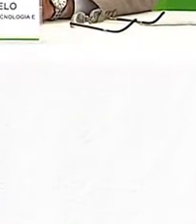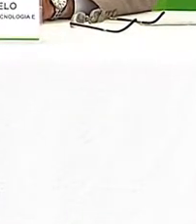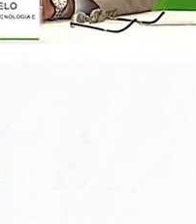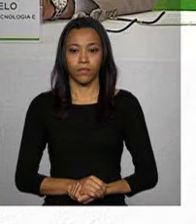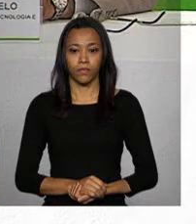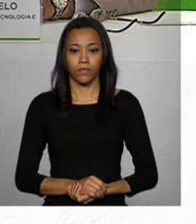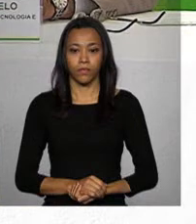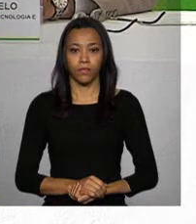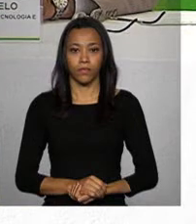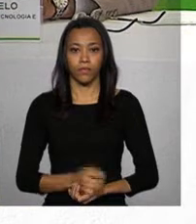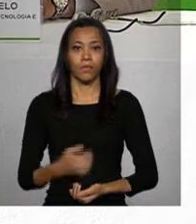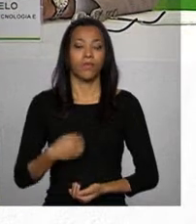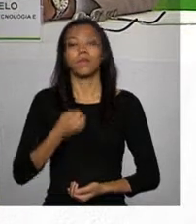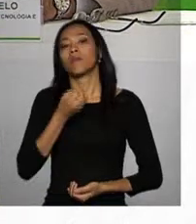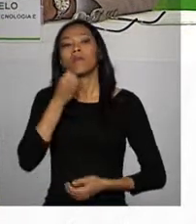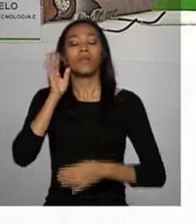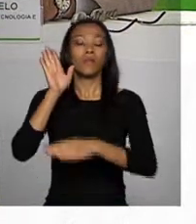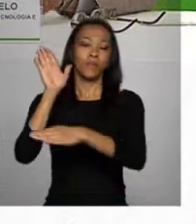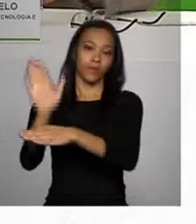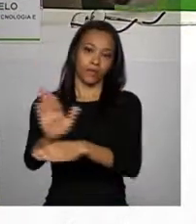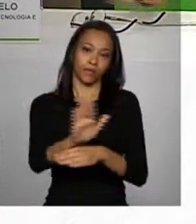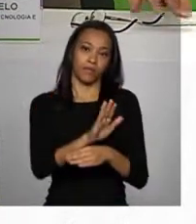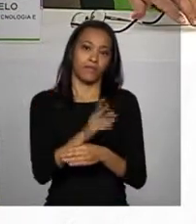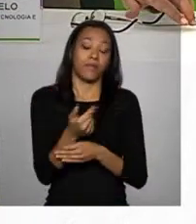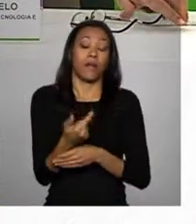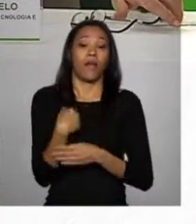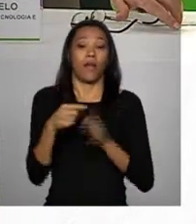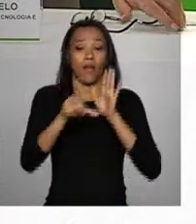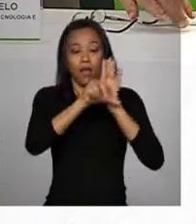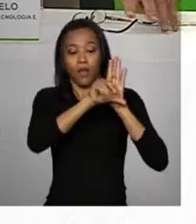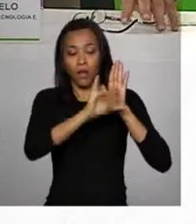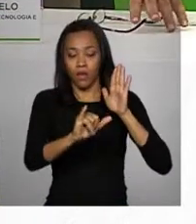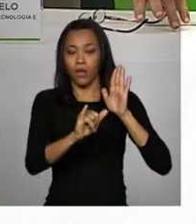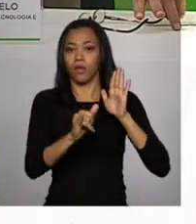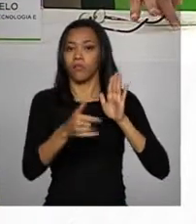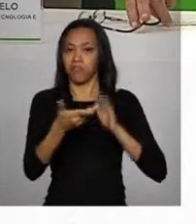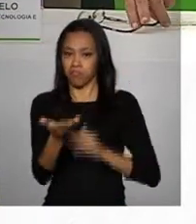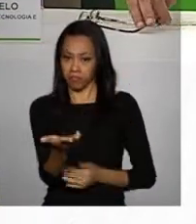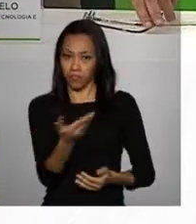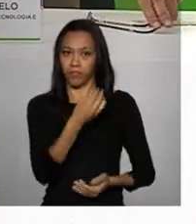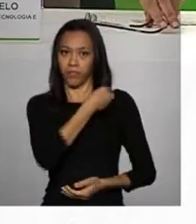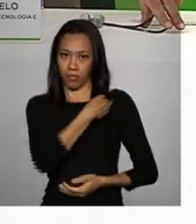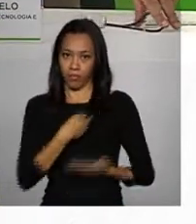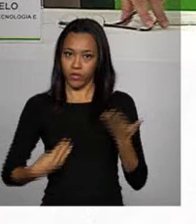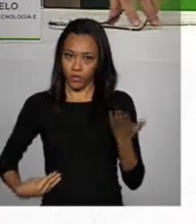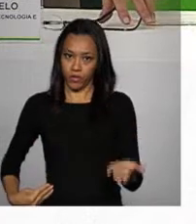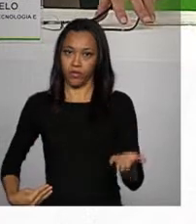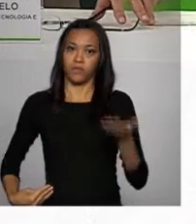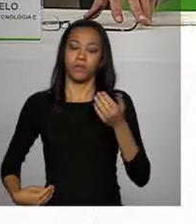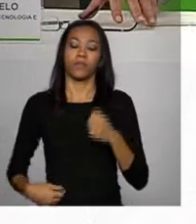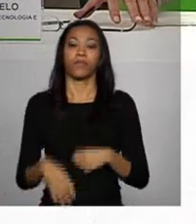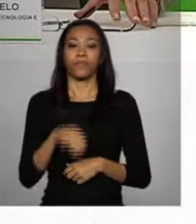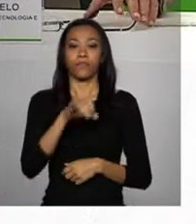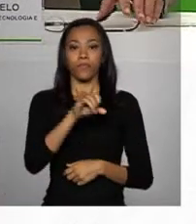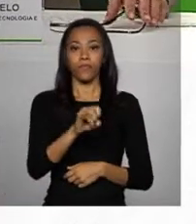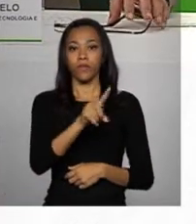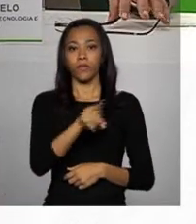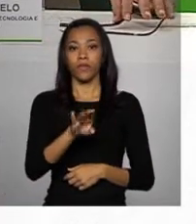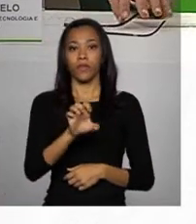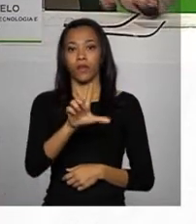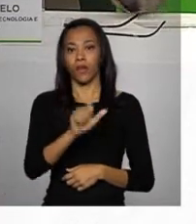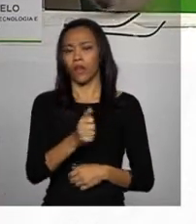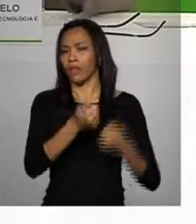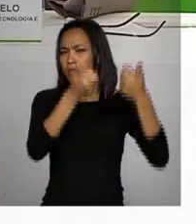a exposição da nossa ministra Isabela deixa claro,